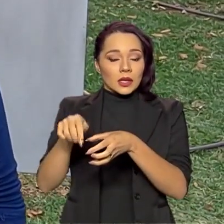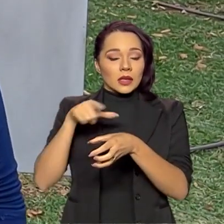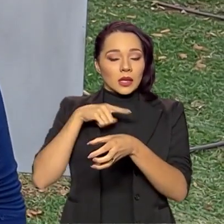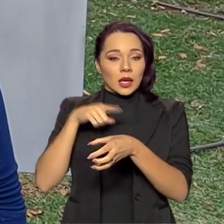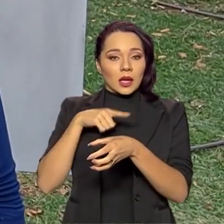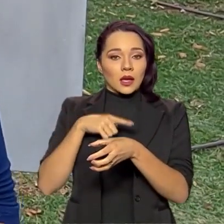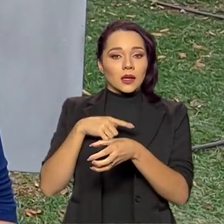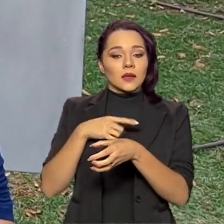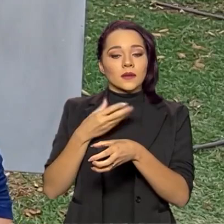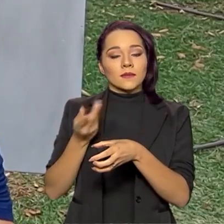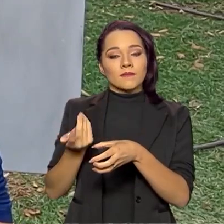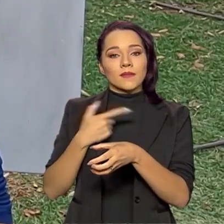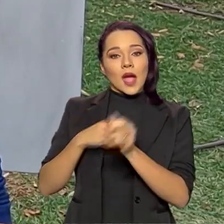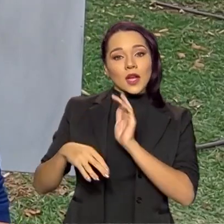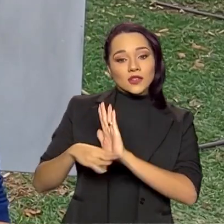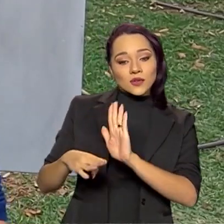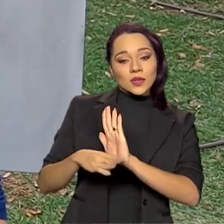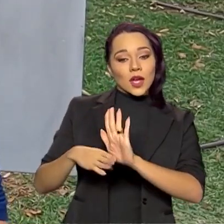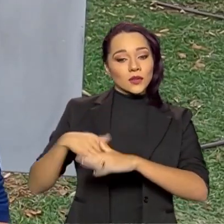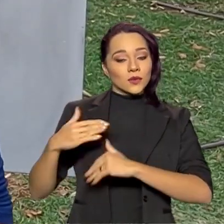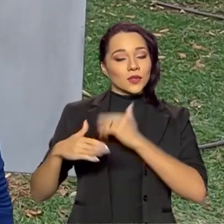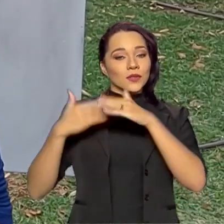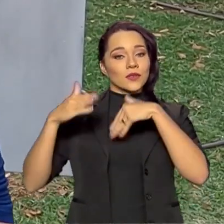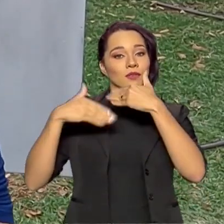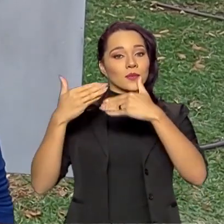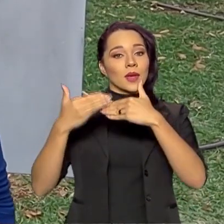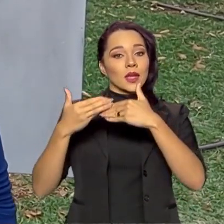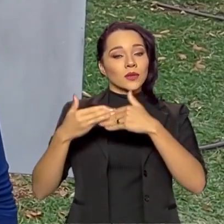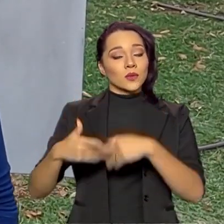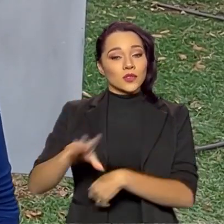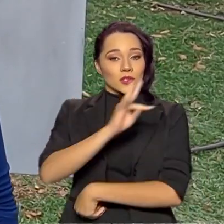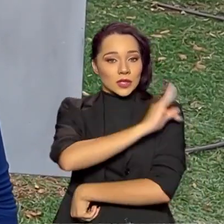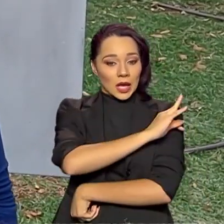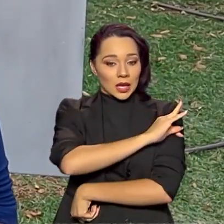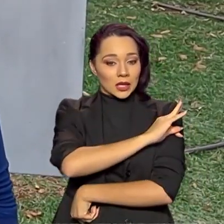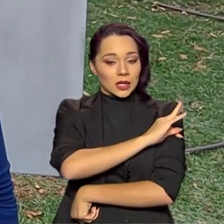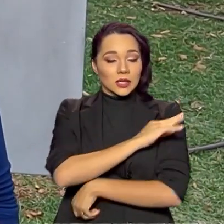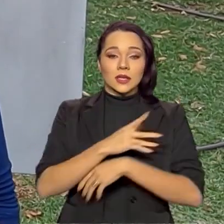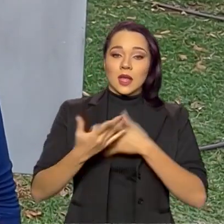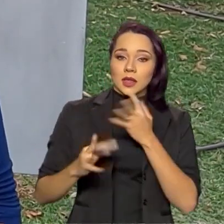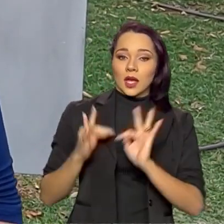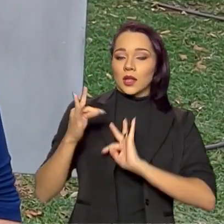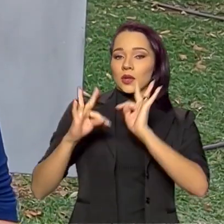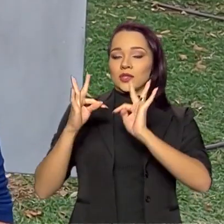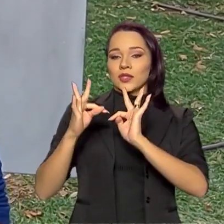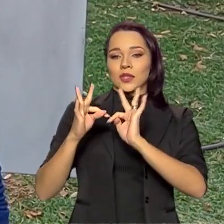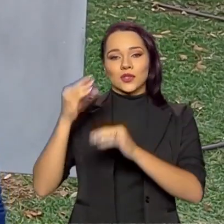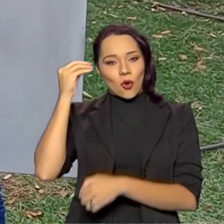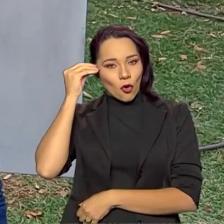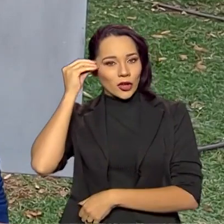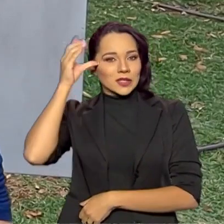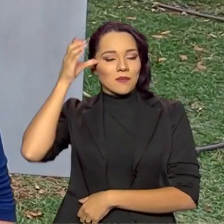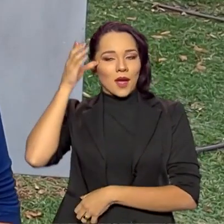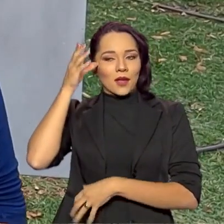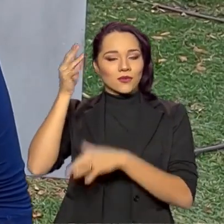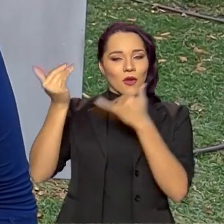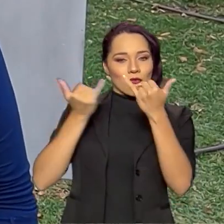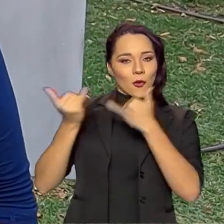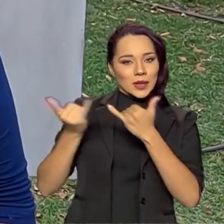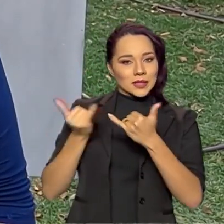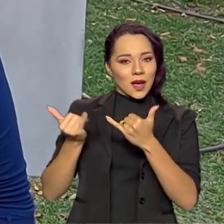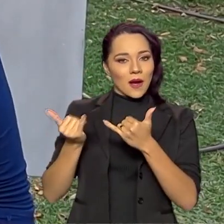contribuído no desenvolvimento de técnicas, tecnologias, conhecimento e informação